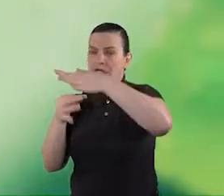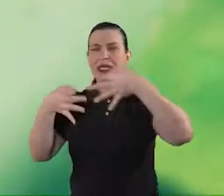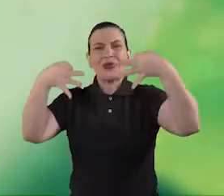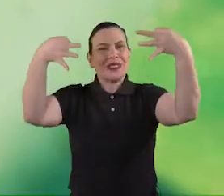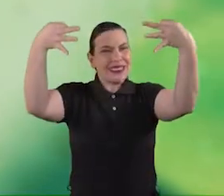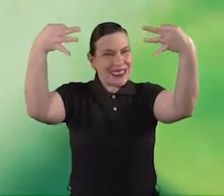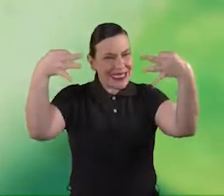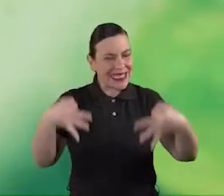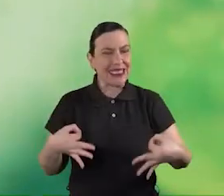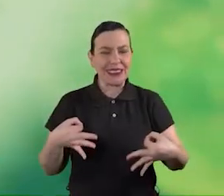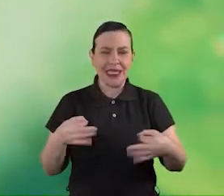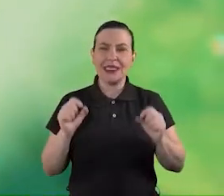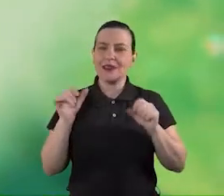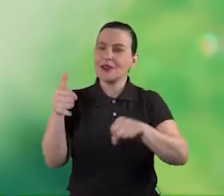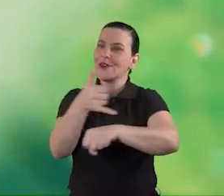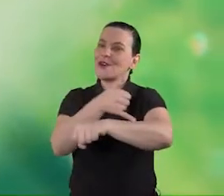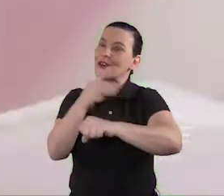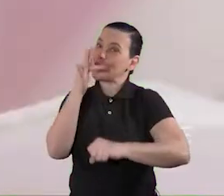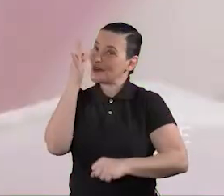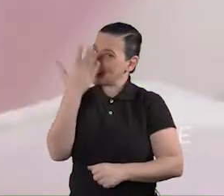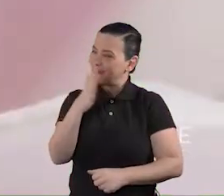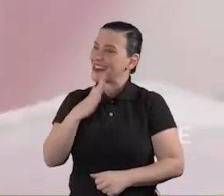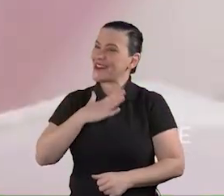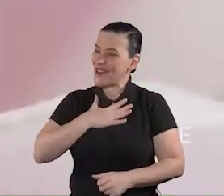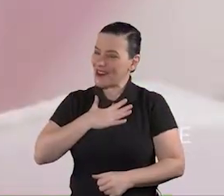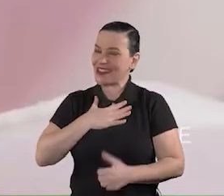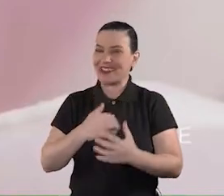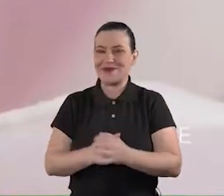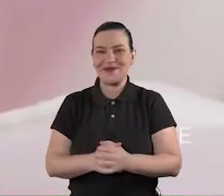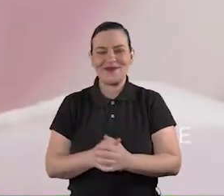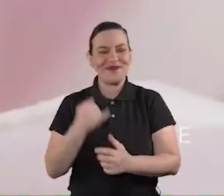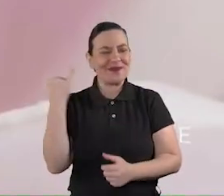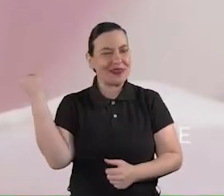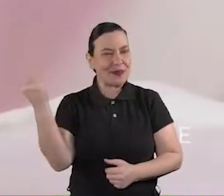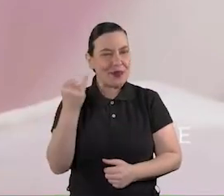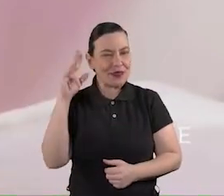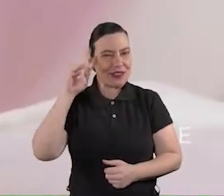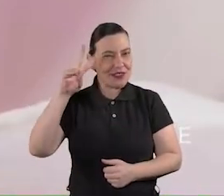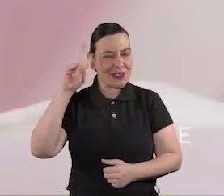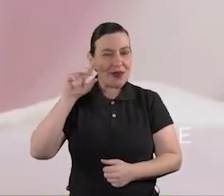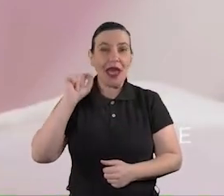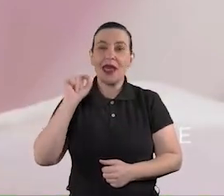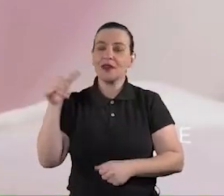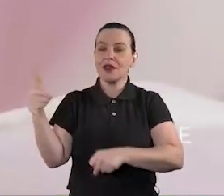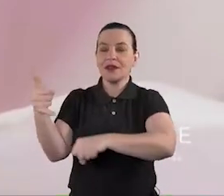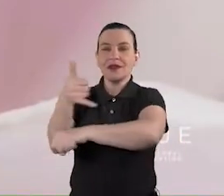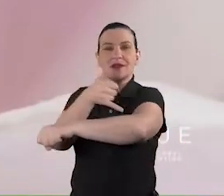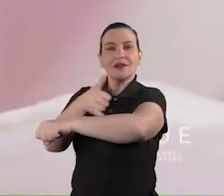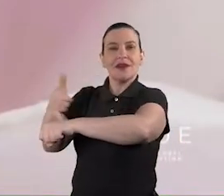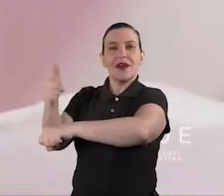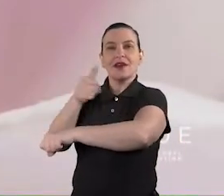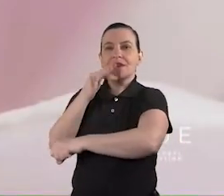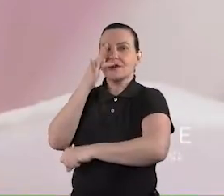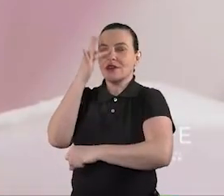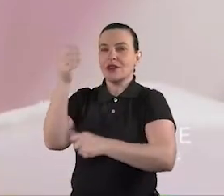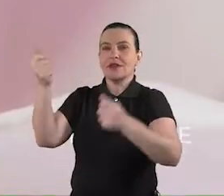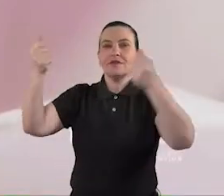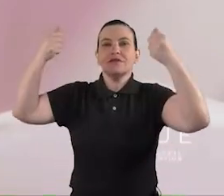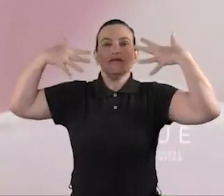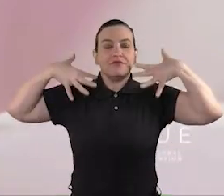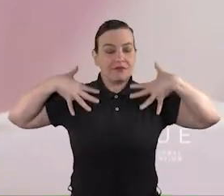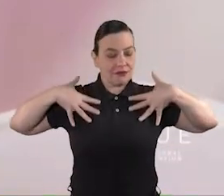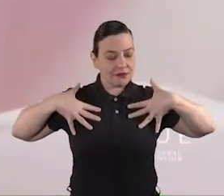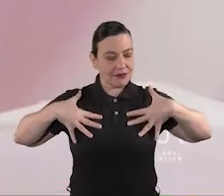florais são alguns dos seus óleos favoritos um ponto chave a ser lembrado é que os óleos florais são relaxantes para o corpo